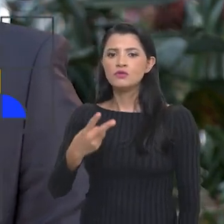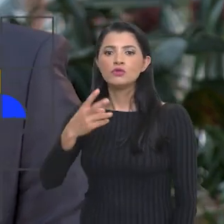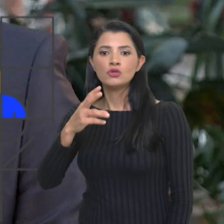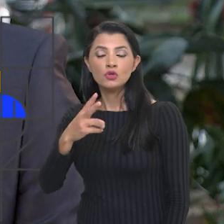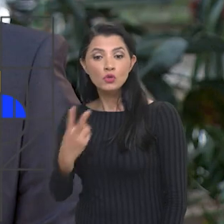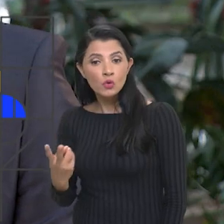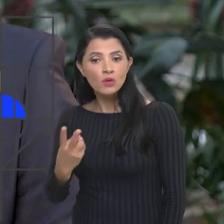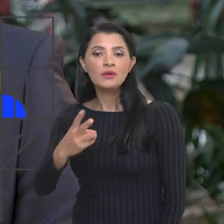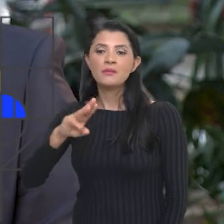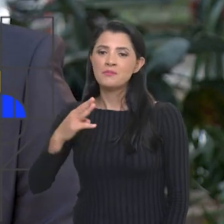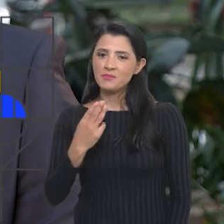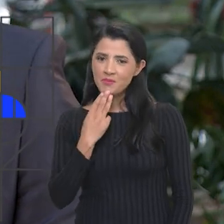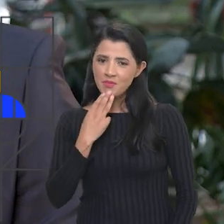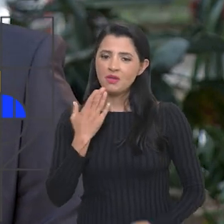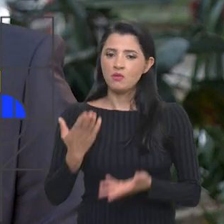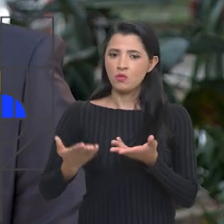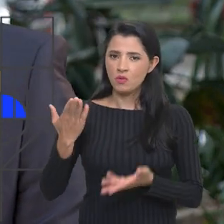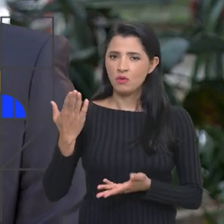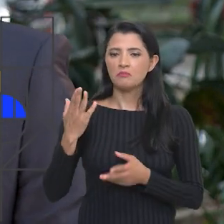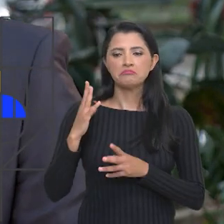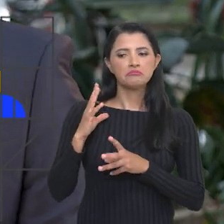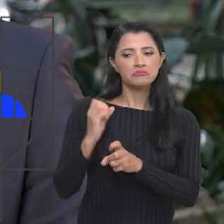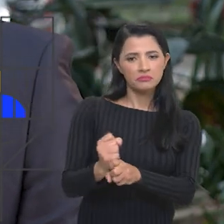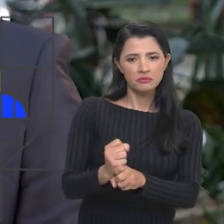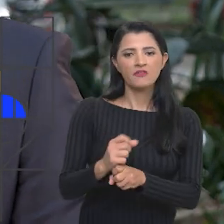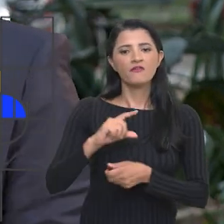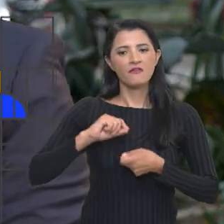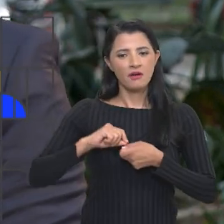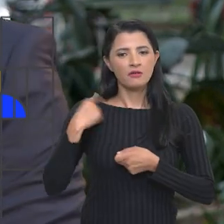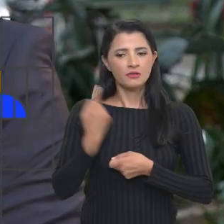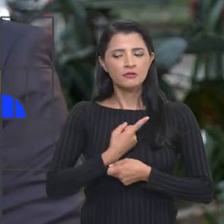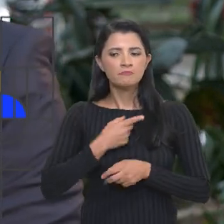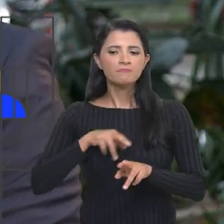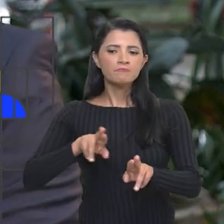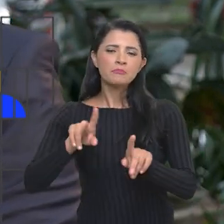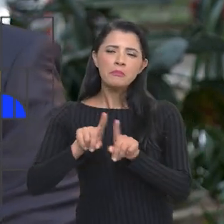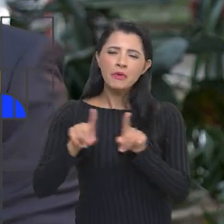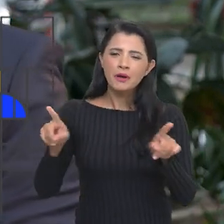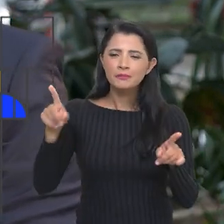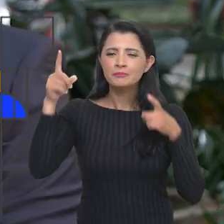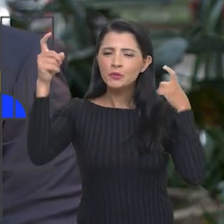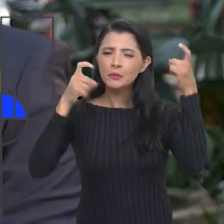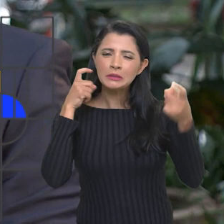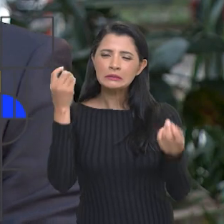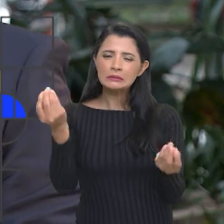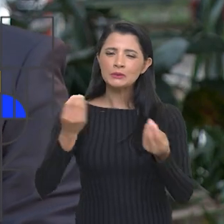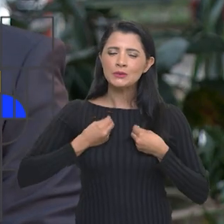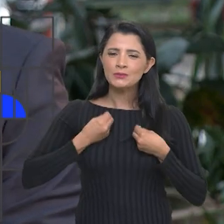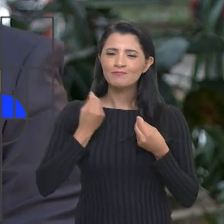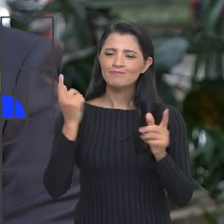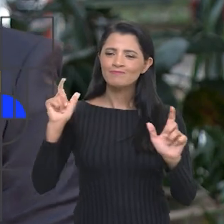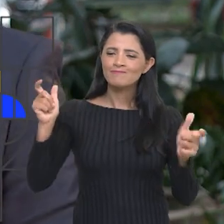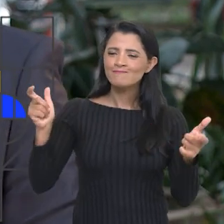322 milhões de toneladas, é a previsão que a Conab faz. Mas eu sempre dizia que também nos traz preocupação é a diminuição da